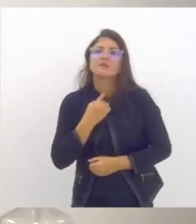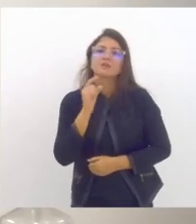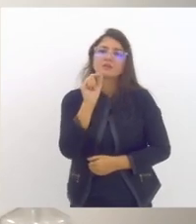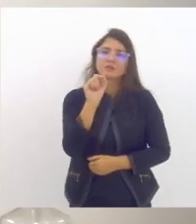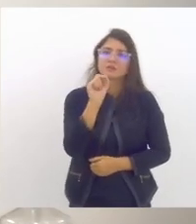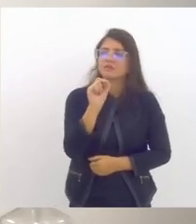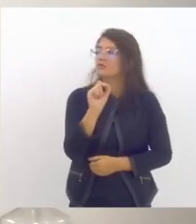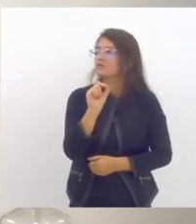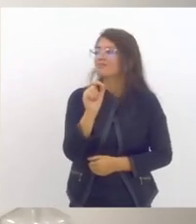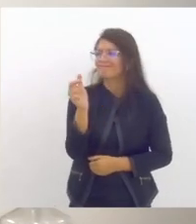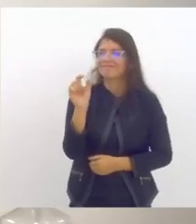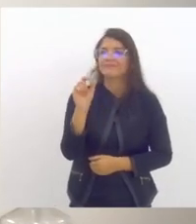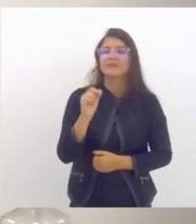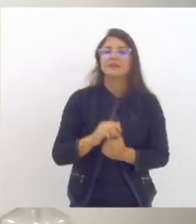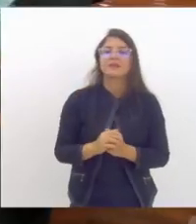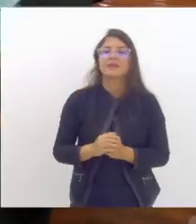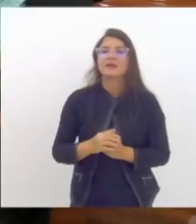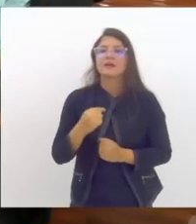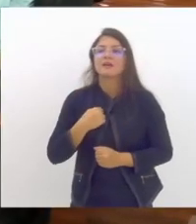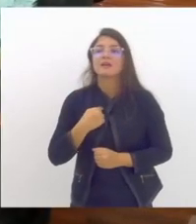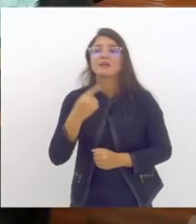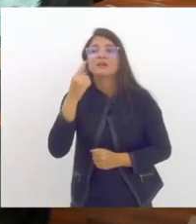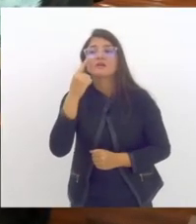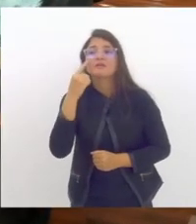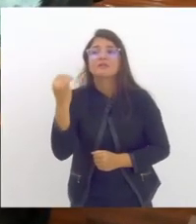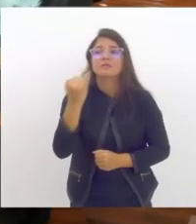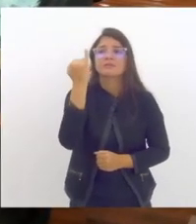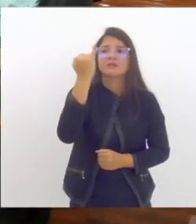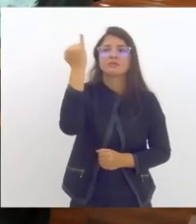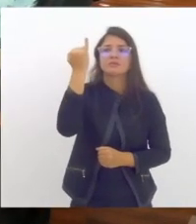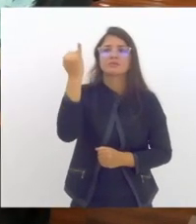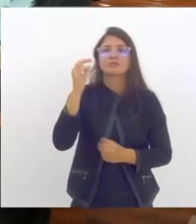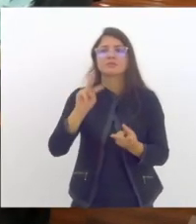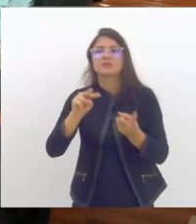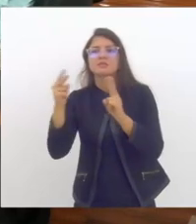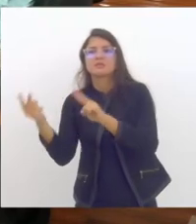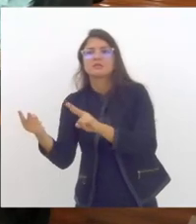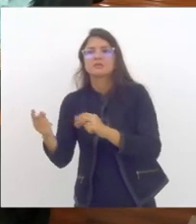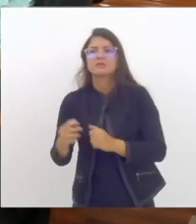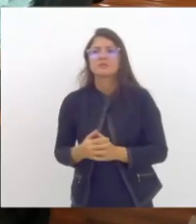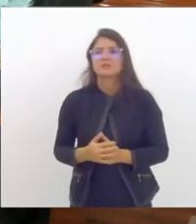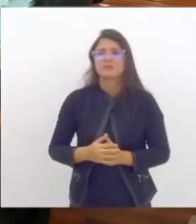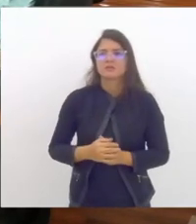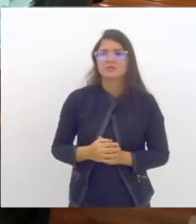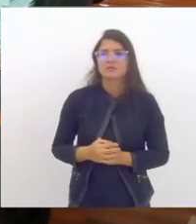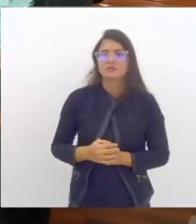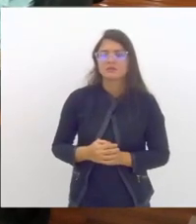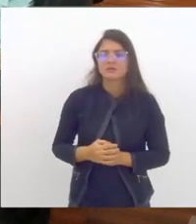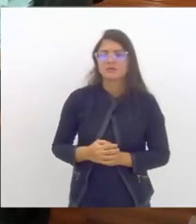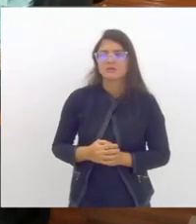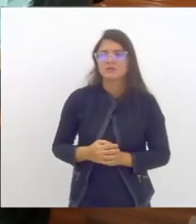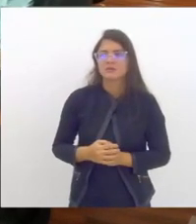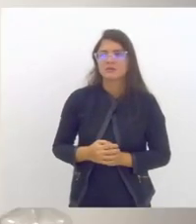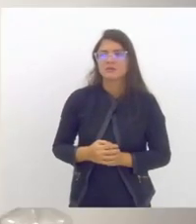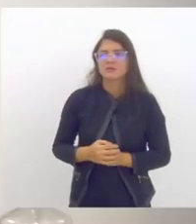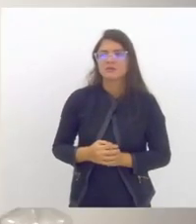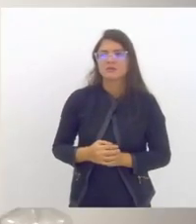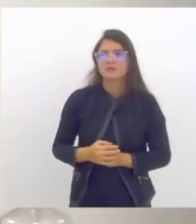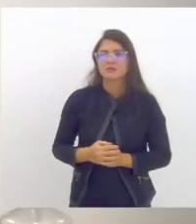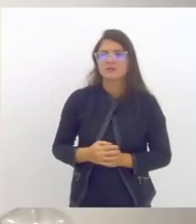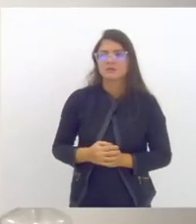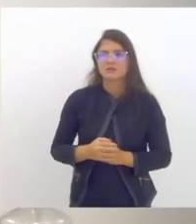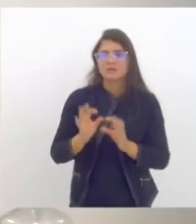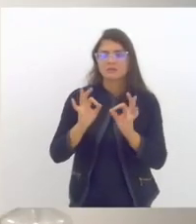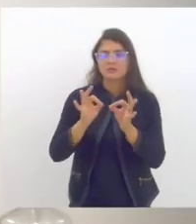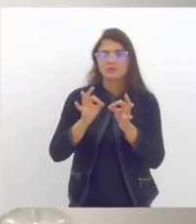só queria dizer da importância de incluir a questão das mediações nos encaminhamentos questão das? com certeza